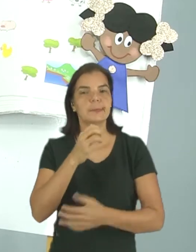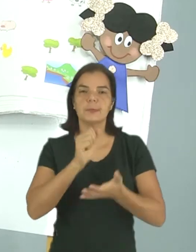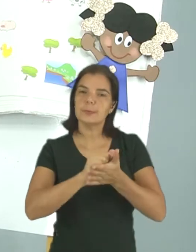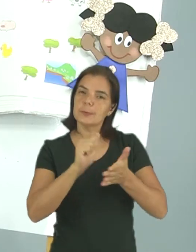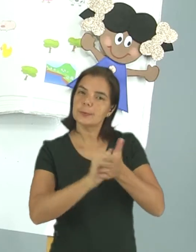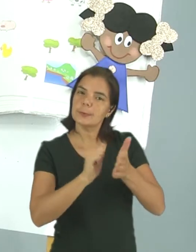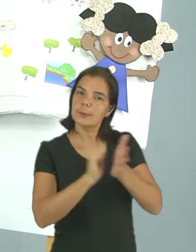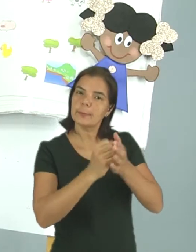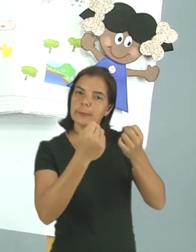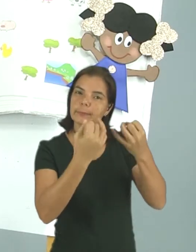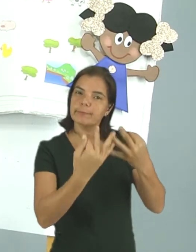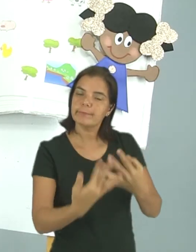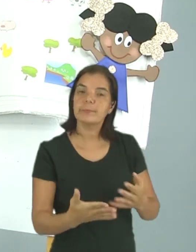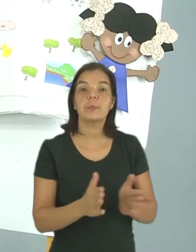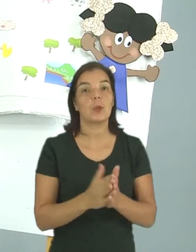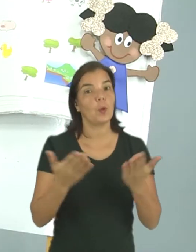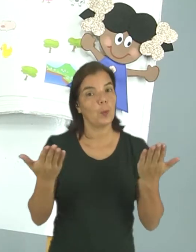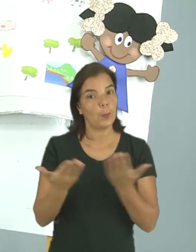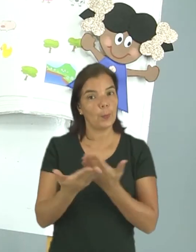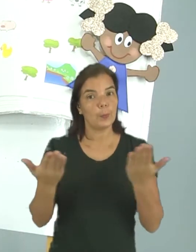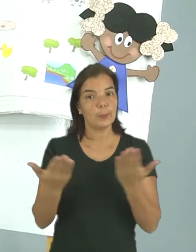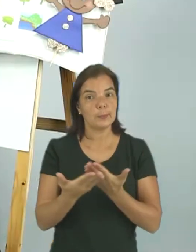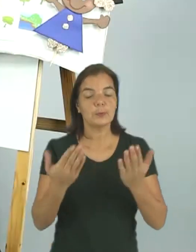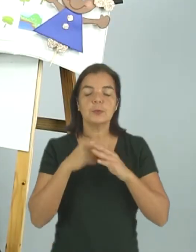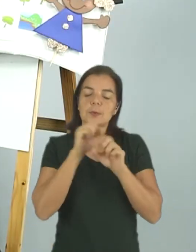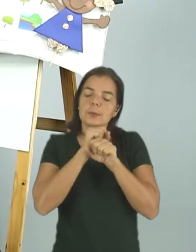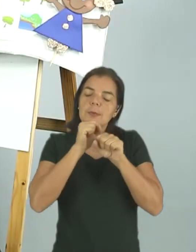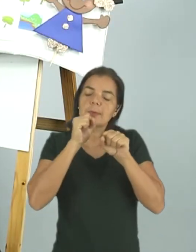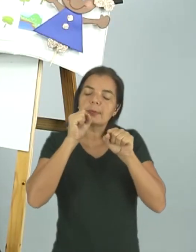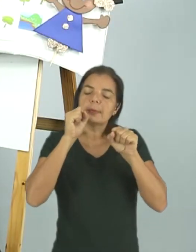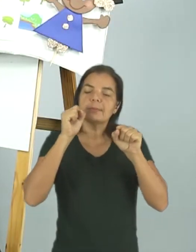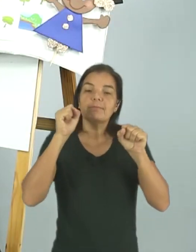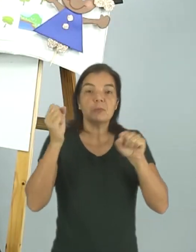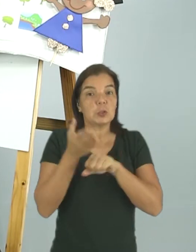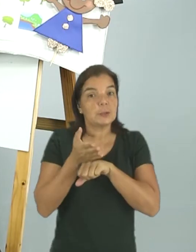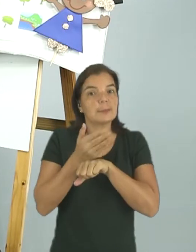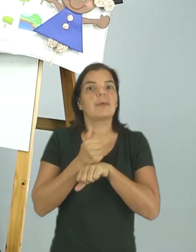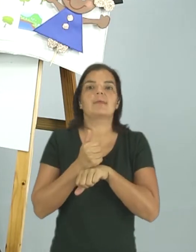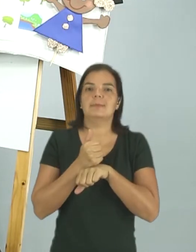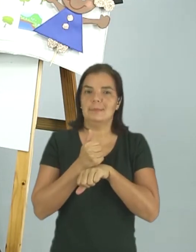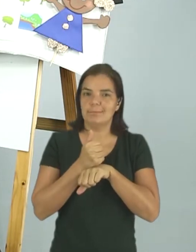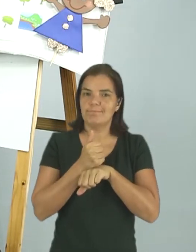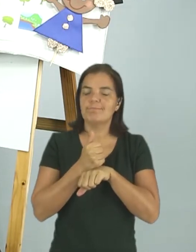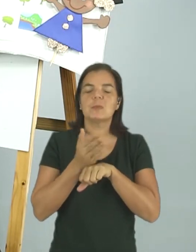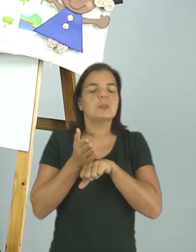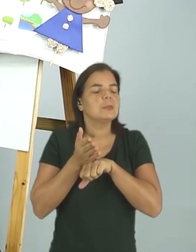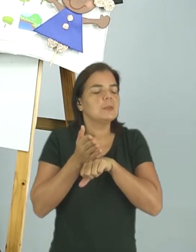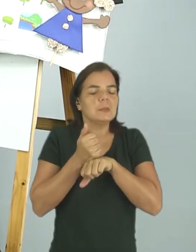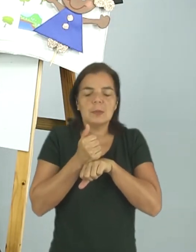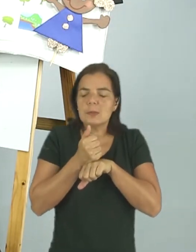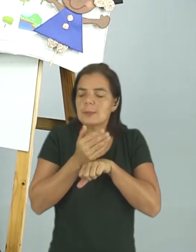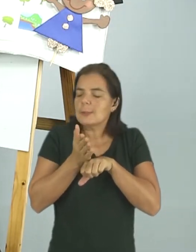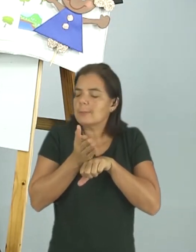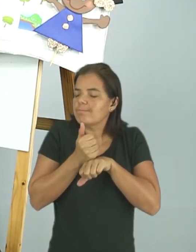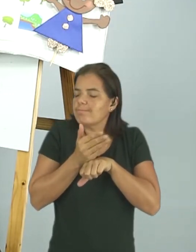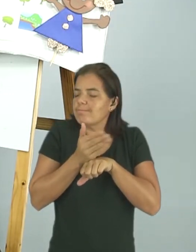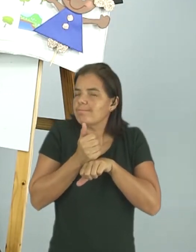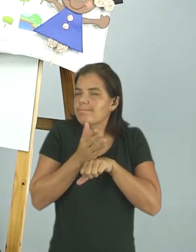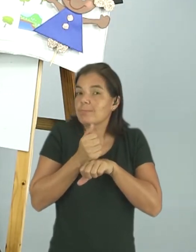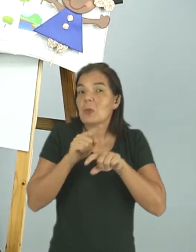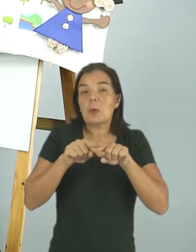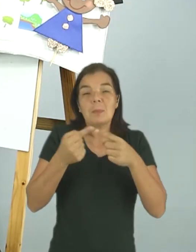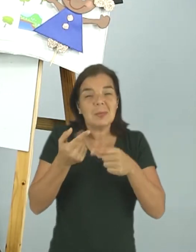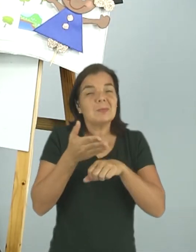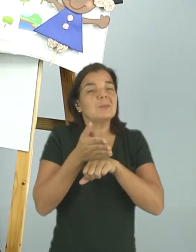Querido diário, hoje eu acordei cedo. Cedo, bem cedo.